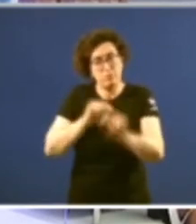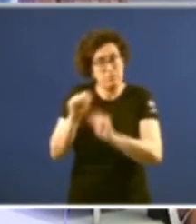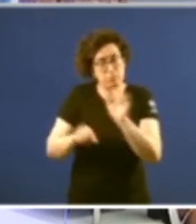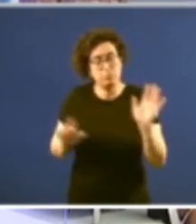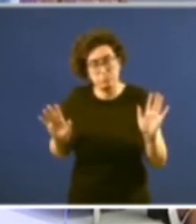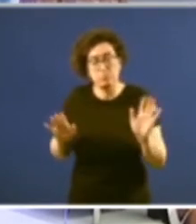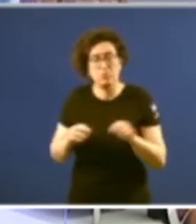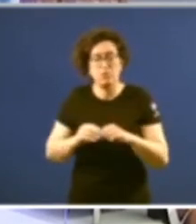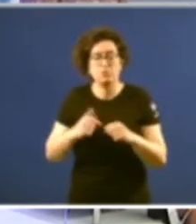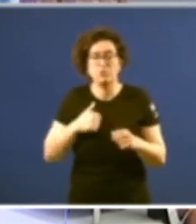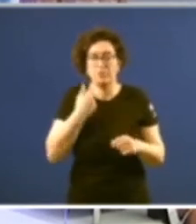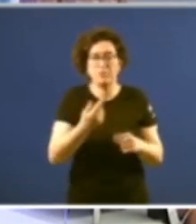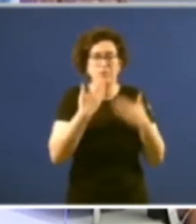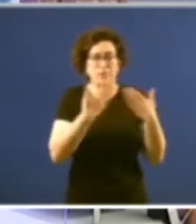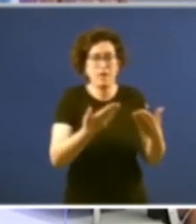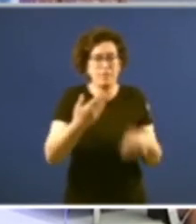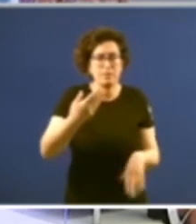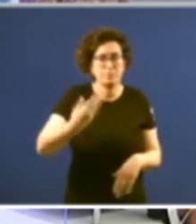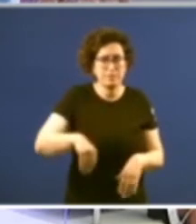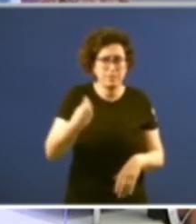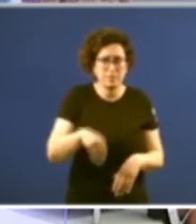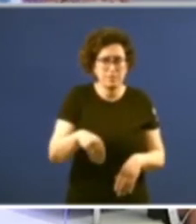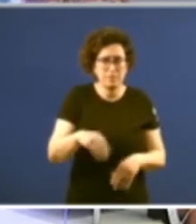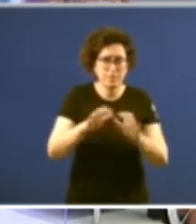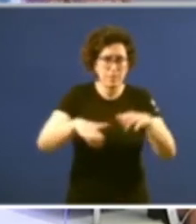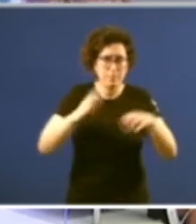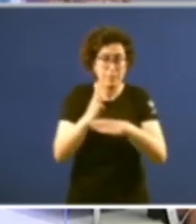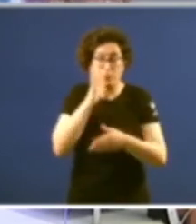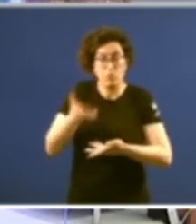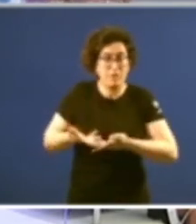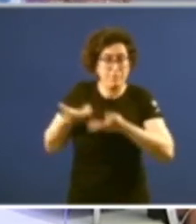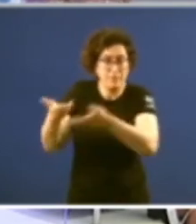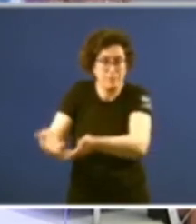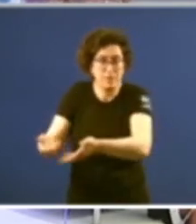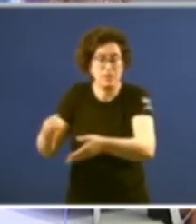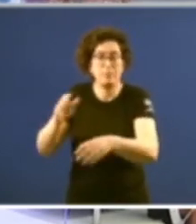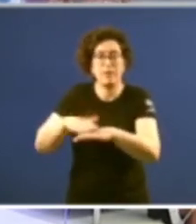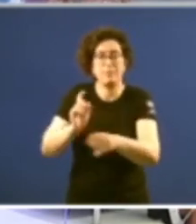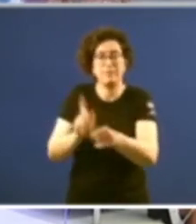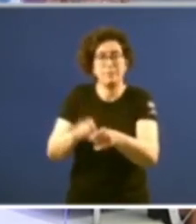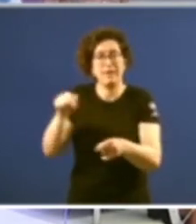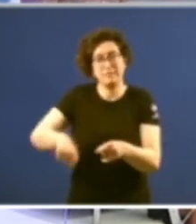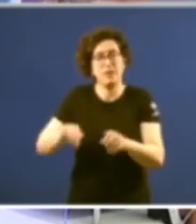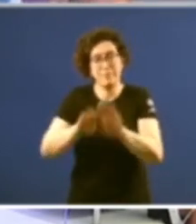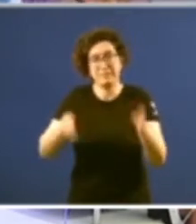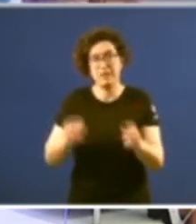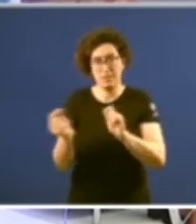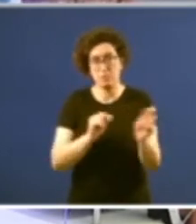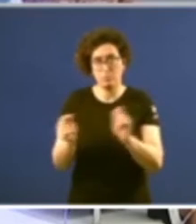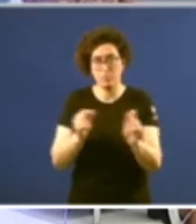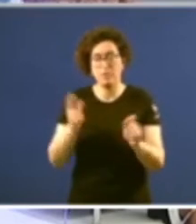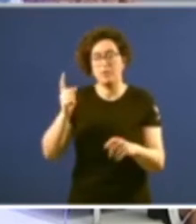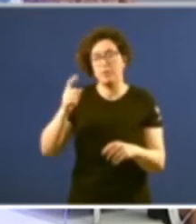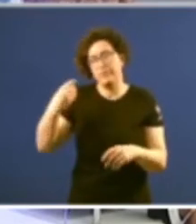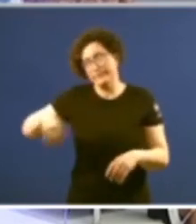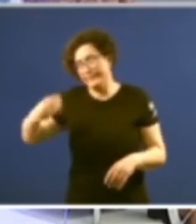agradecerle ao presidente do Parlamento que me convidara a participar nesta mesa redonda presidente